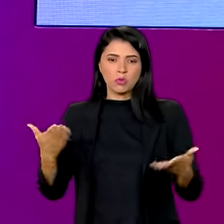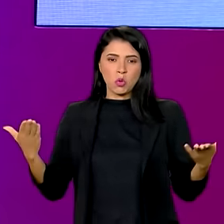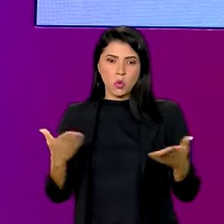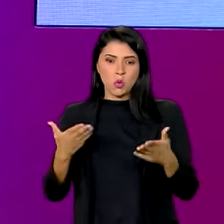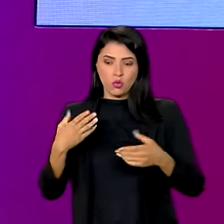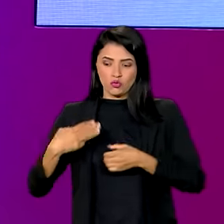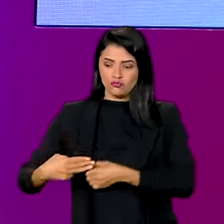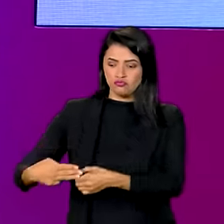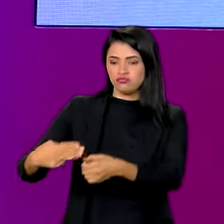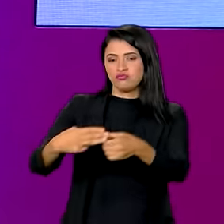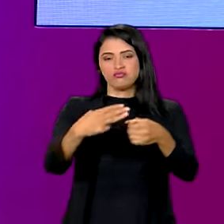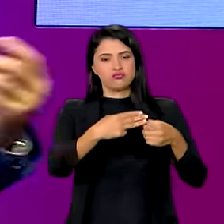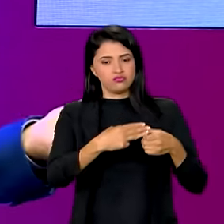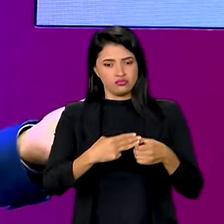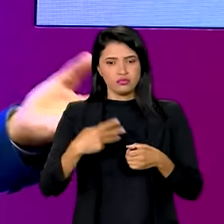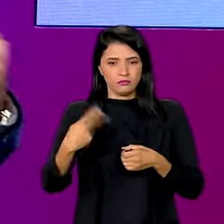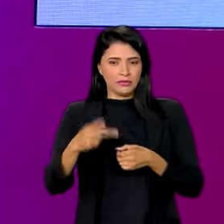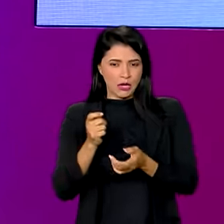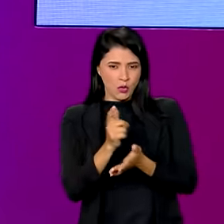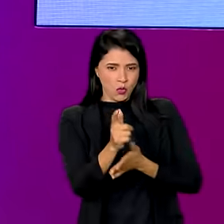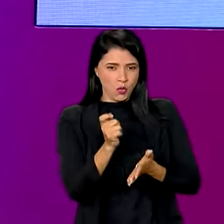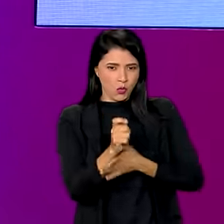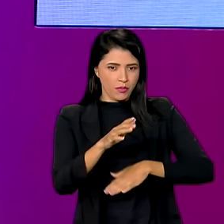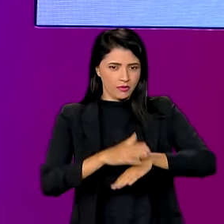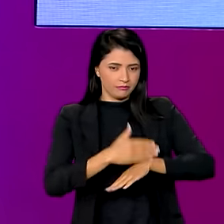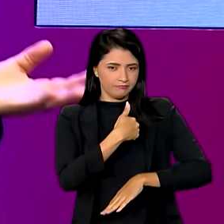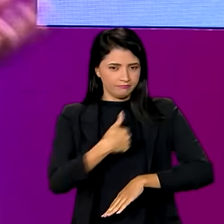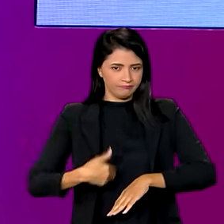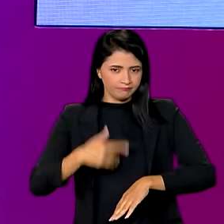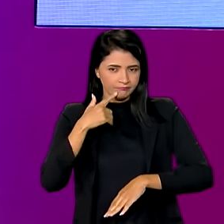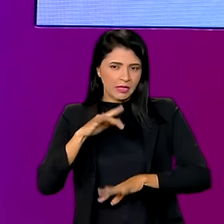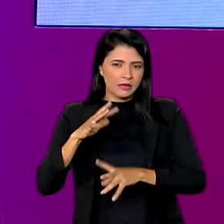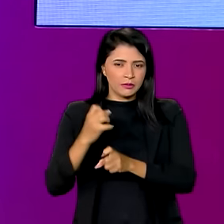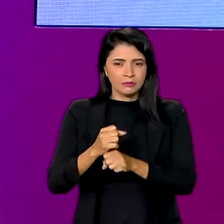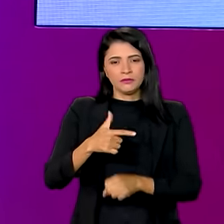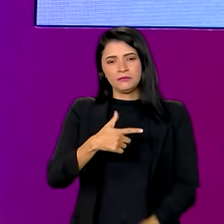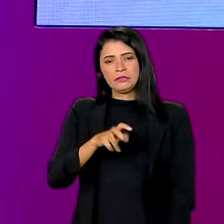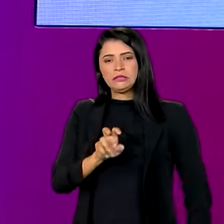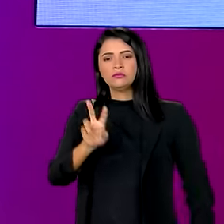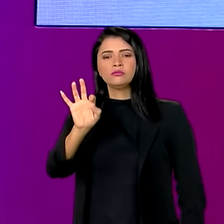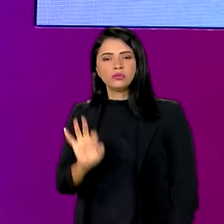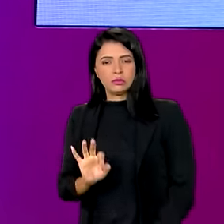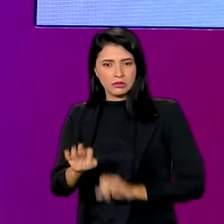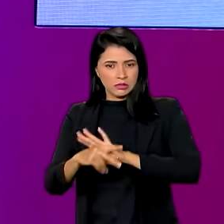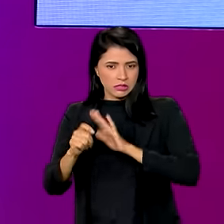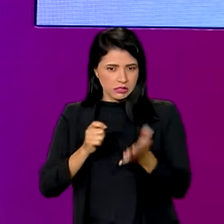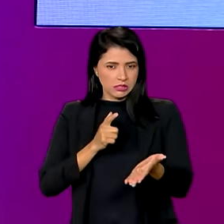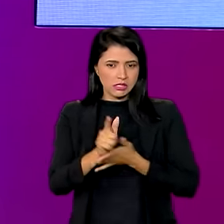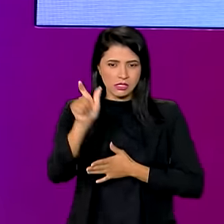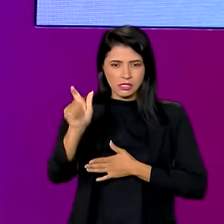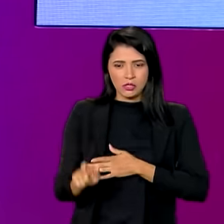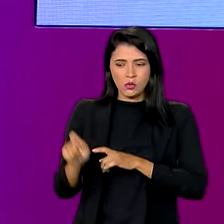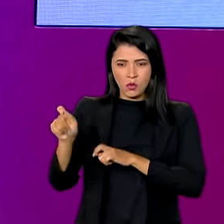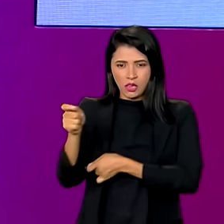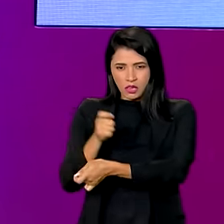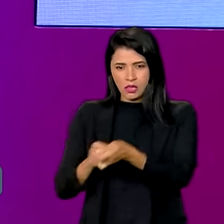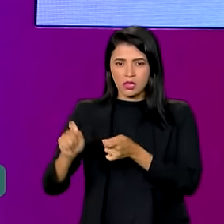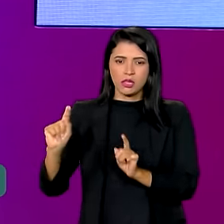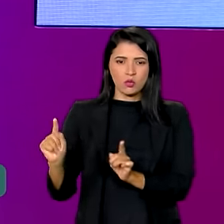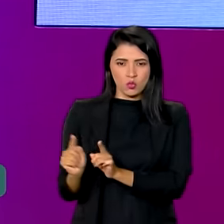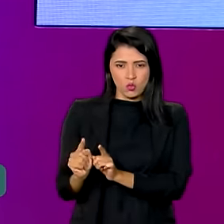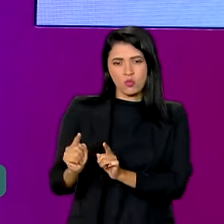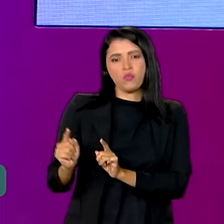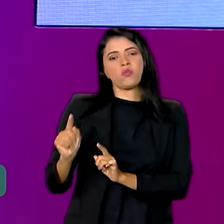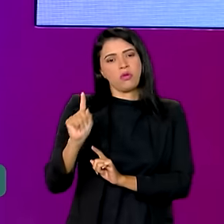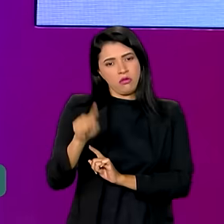municípios das compras públicas, apenas 25% são comprados dos pequenos negócios. O